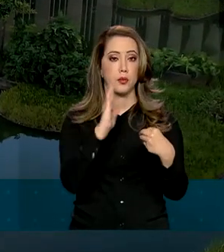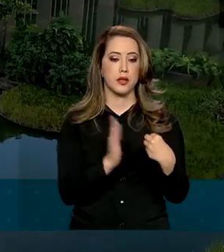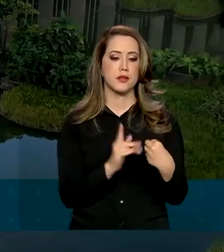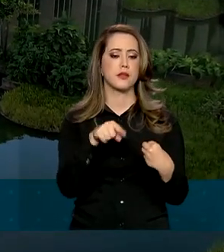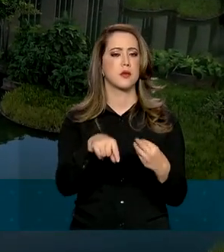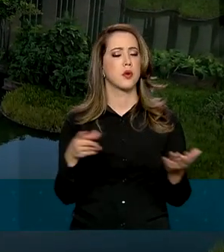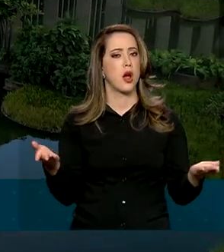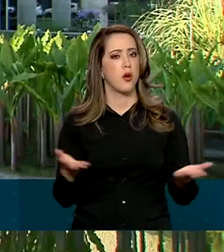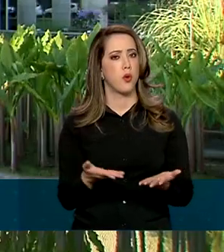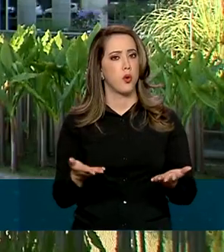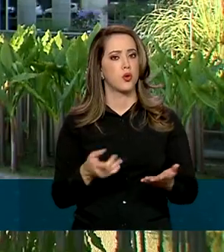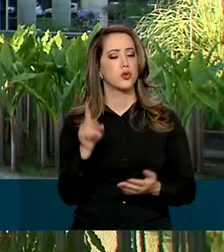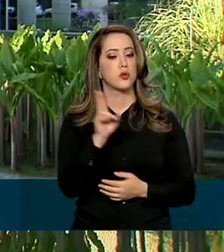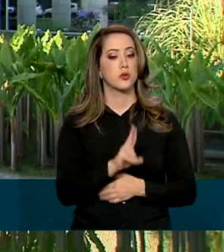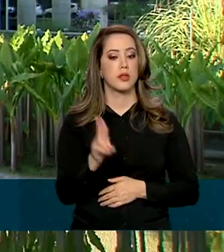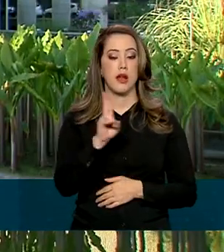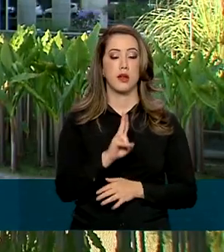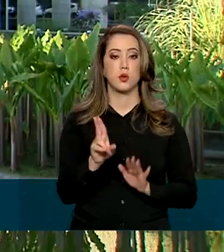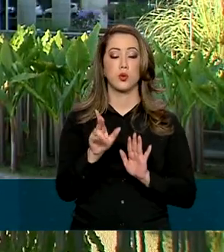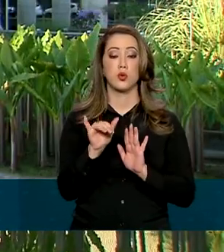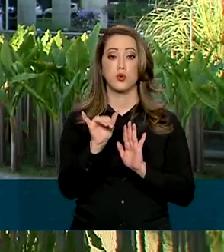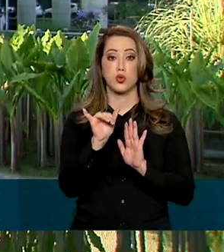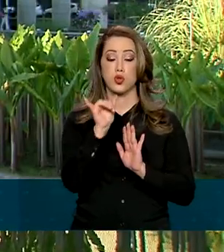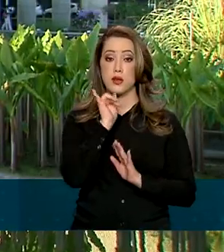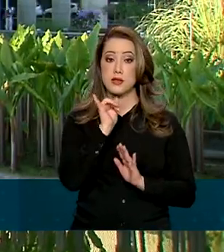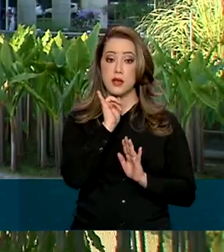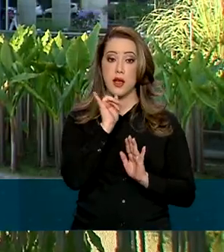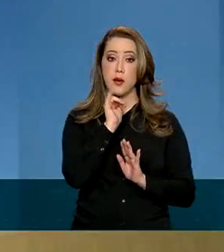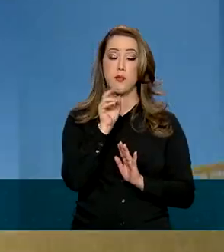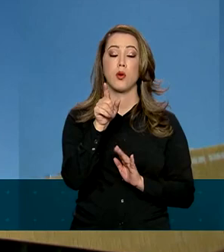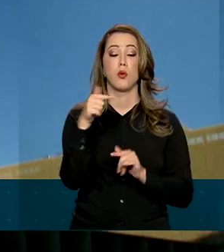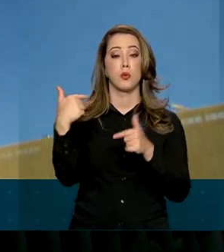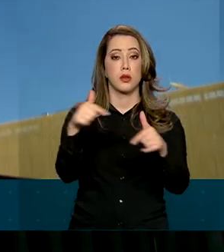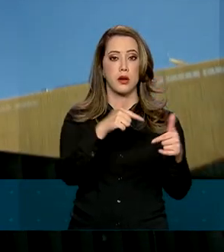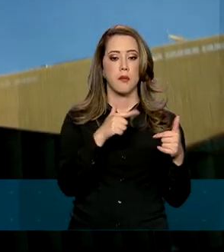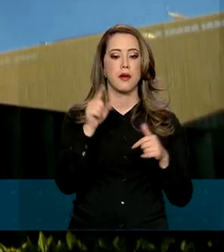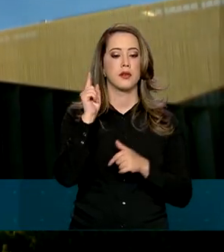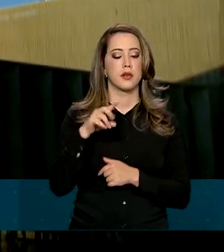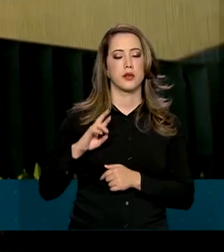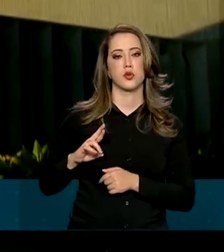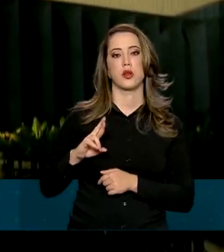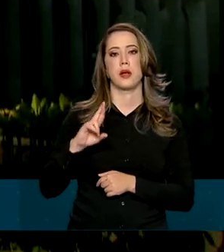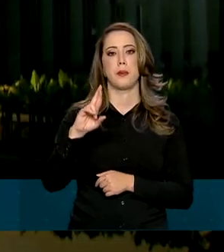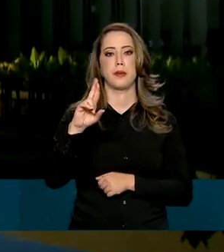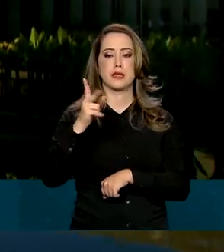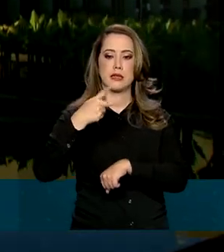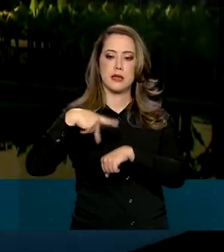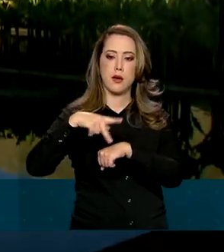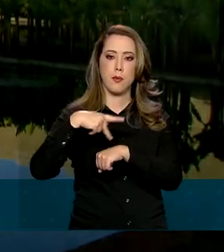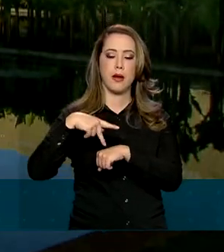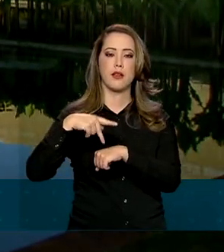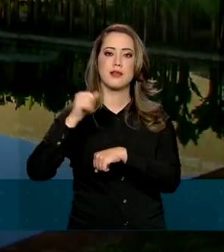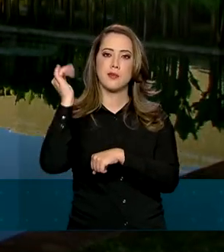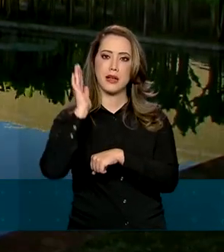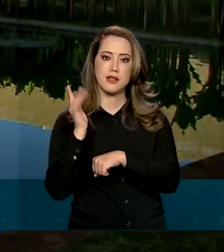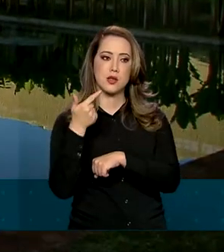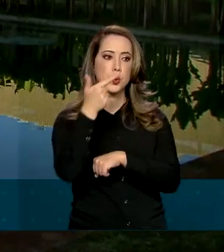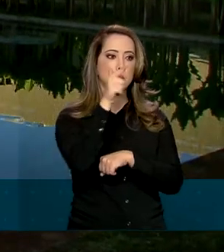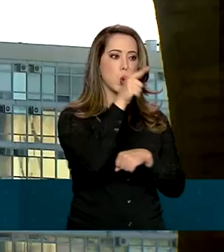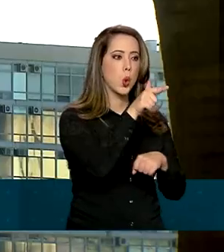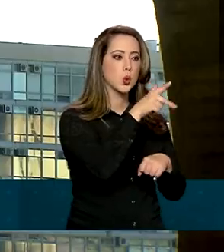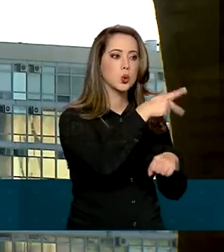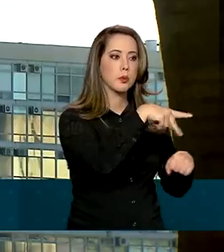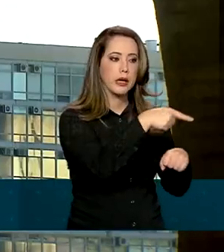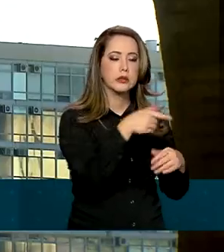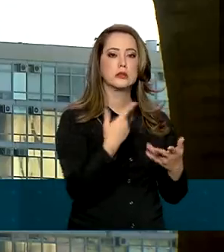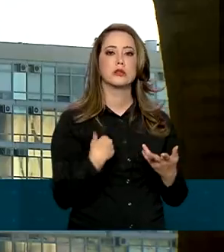serve até hoje de exemplo para o desempenho da função, que é de representar, negociar e defender os